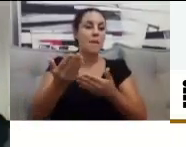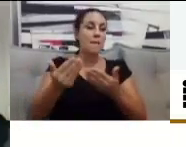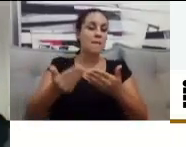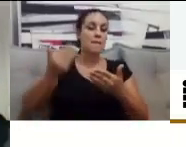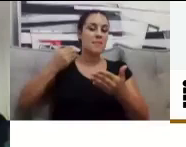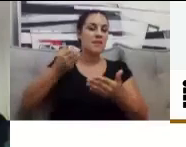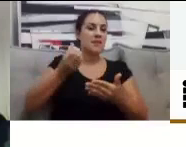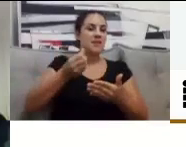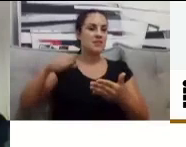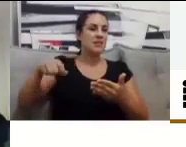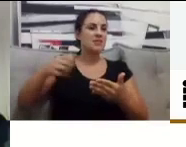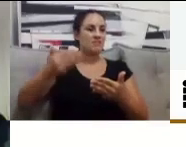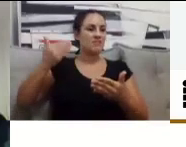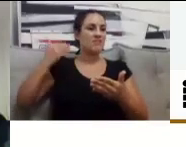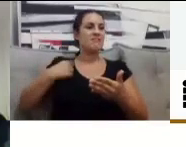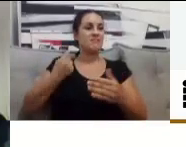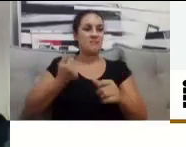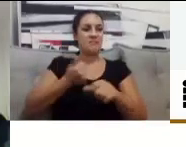passado.